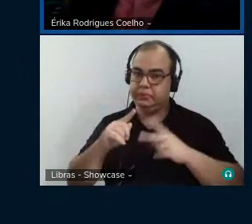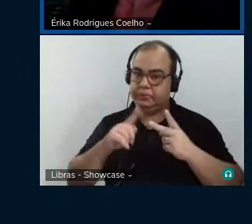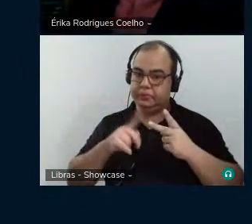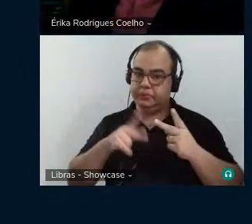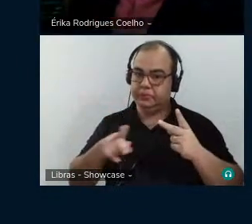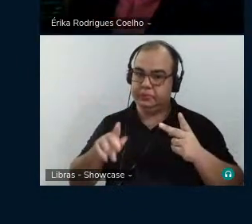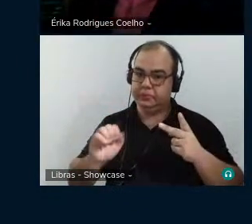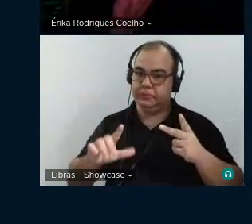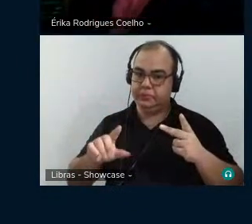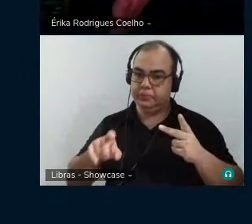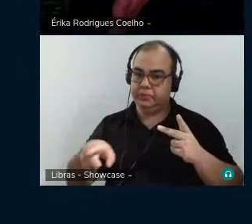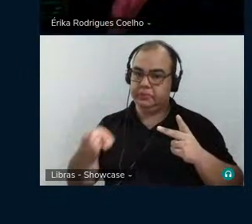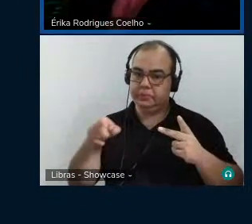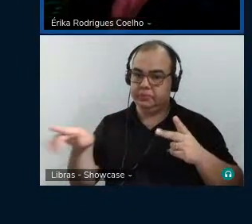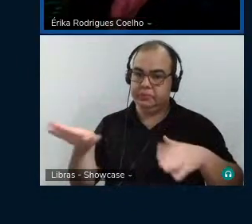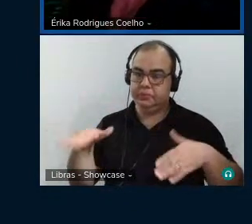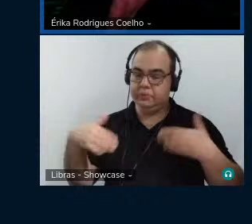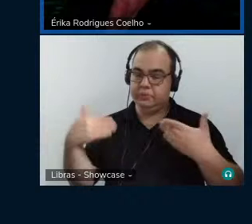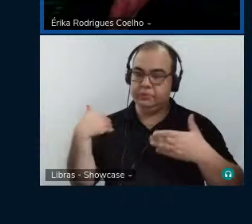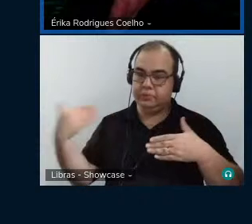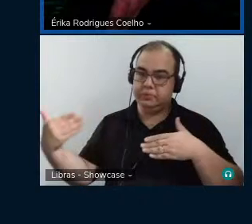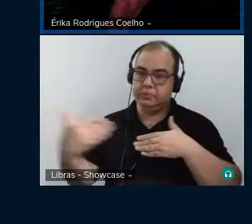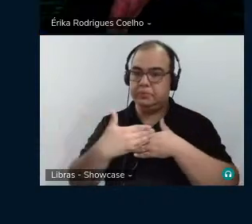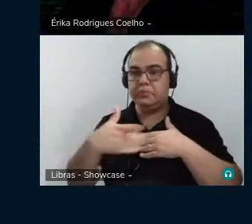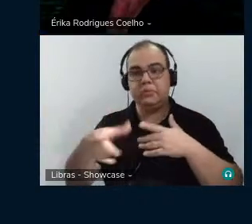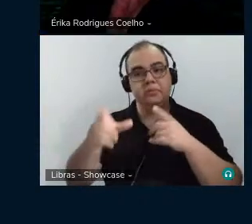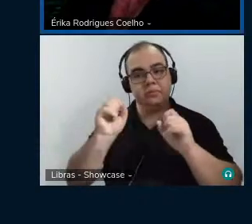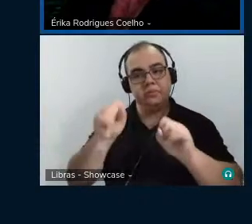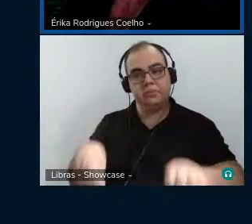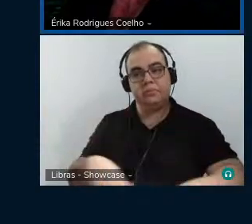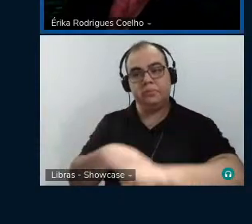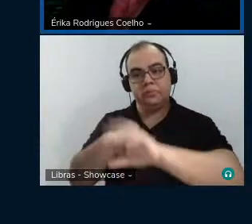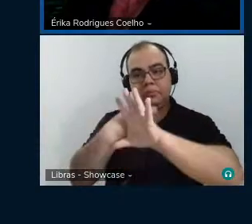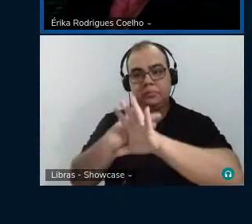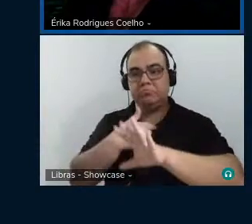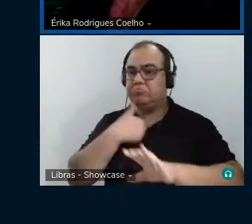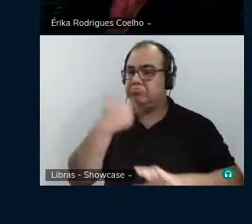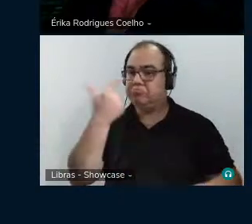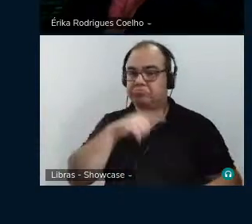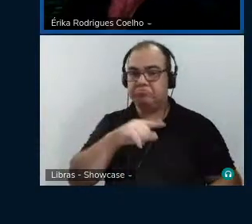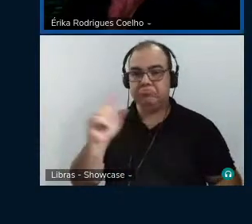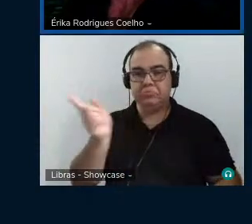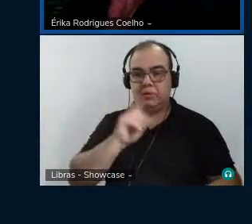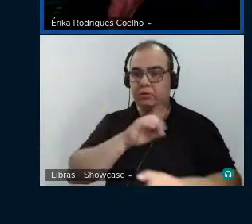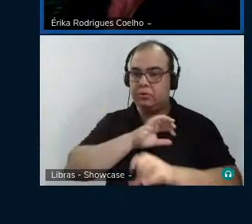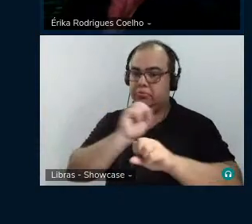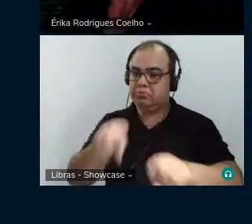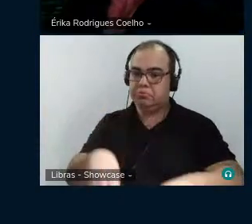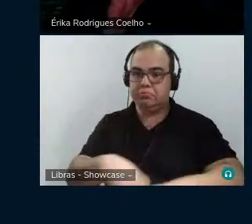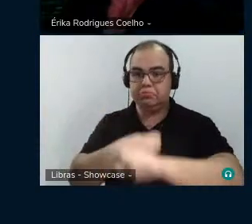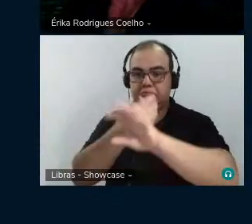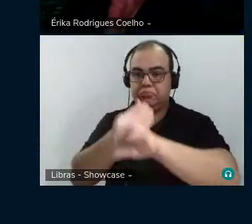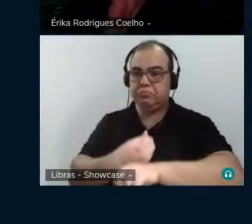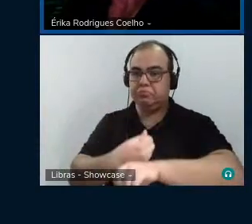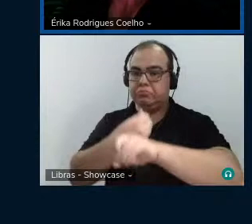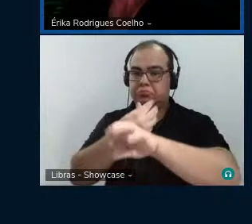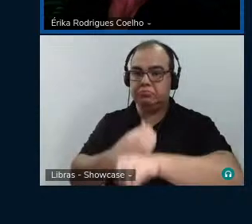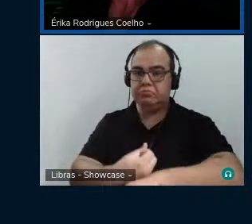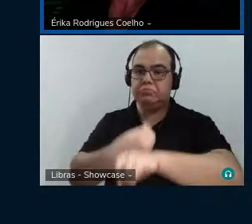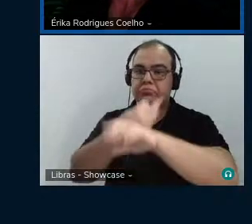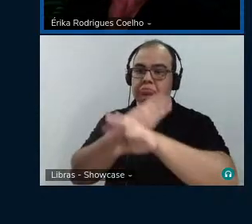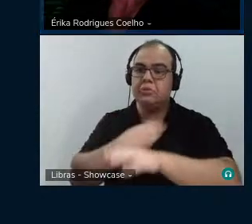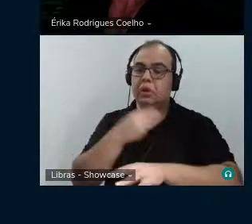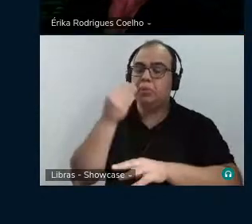ou abrir a câmera. Tudo bem? Eu não consegui. Vim, Yara. Abria a câmera. Eu tentei